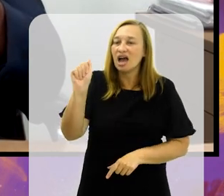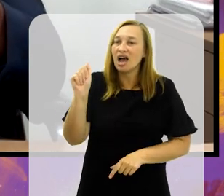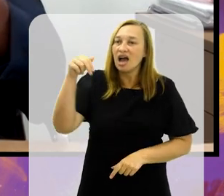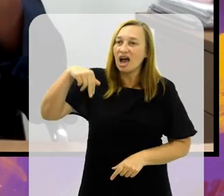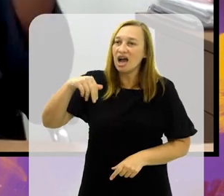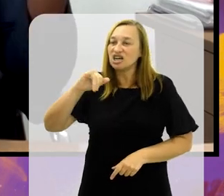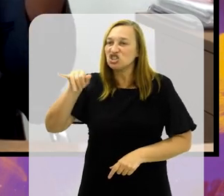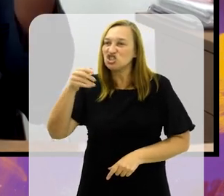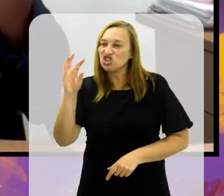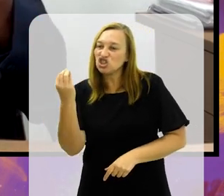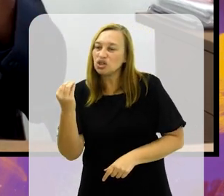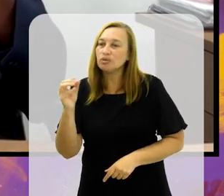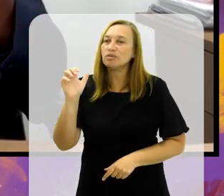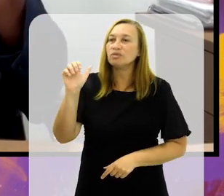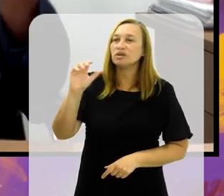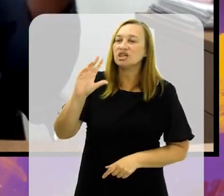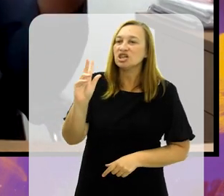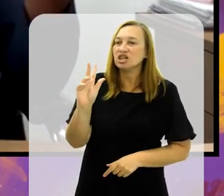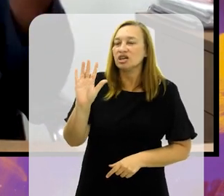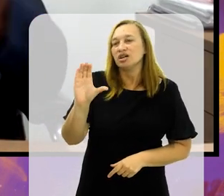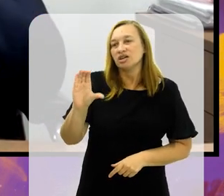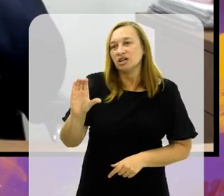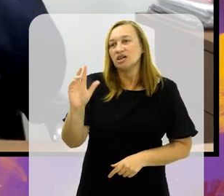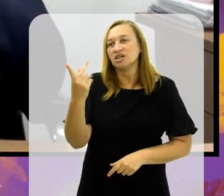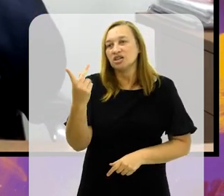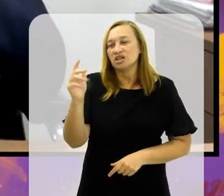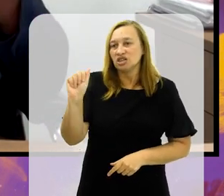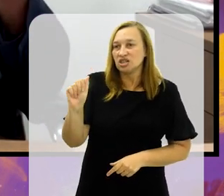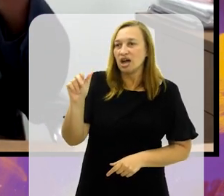o Anjinho, o Chapolin,